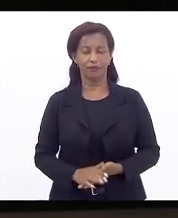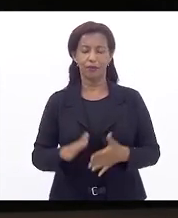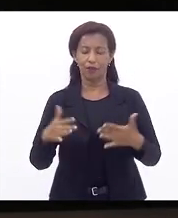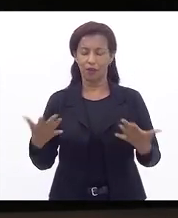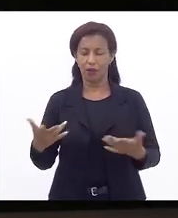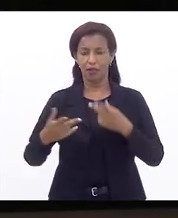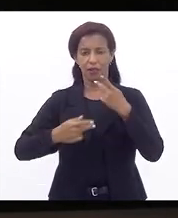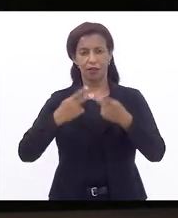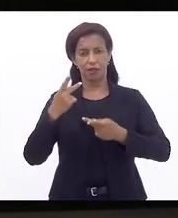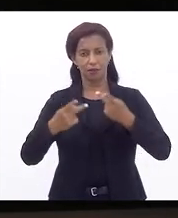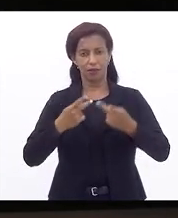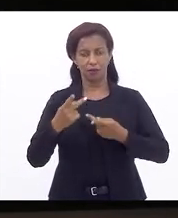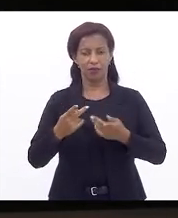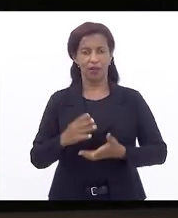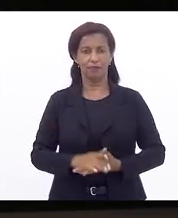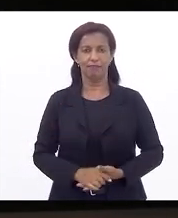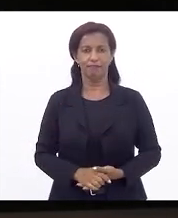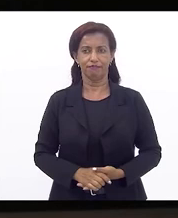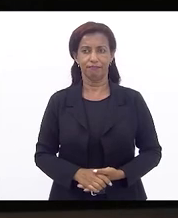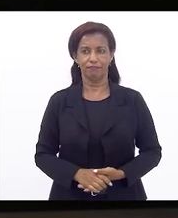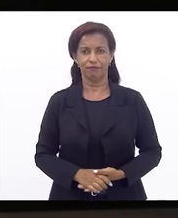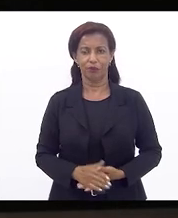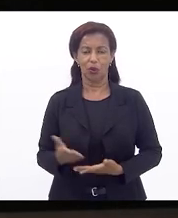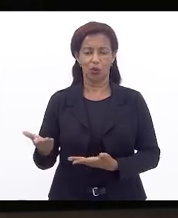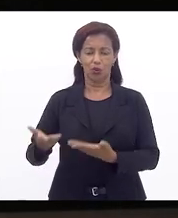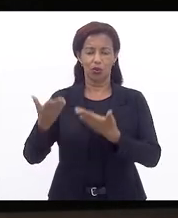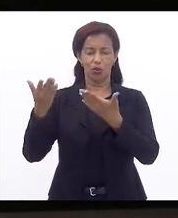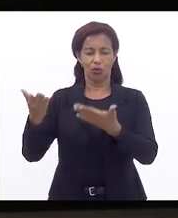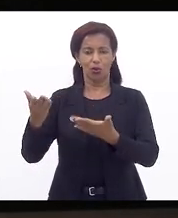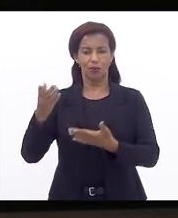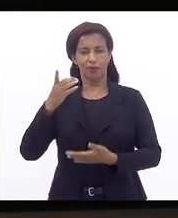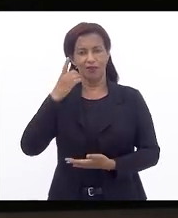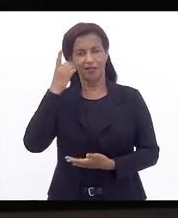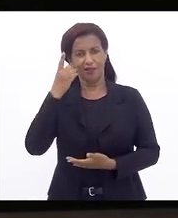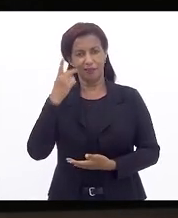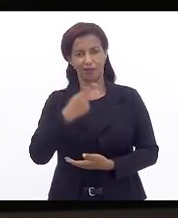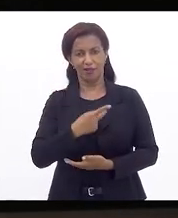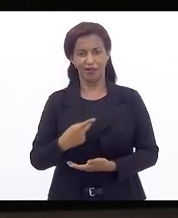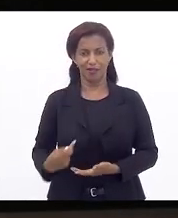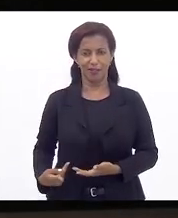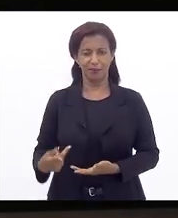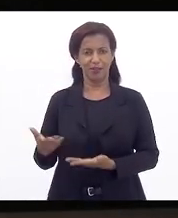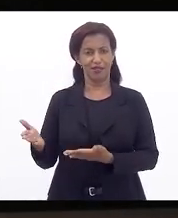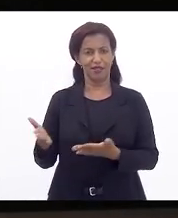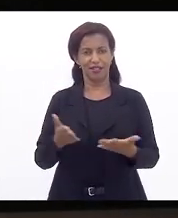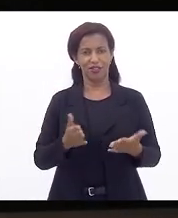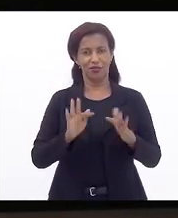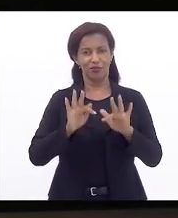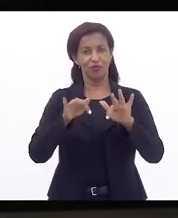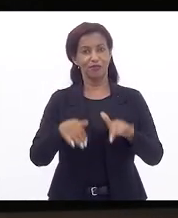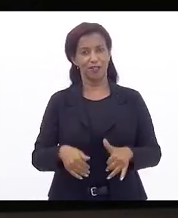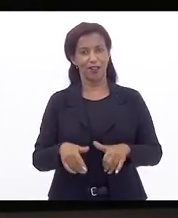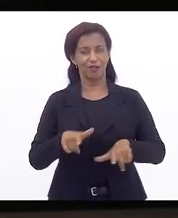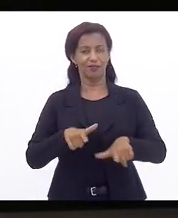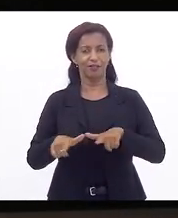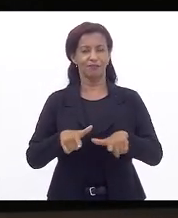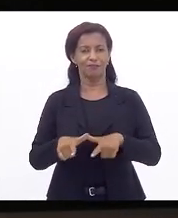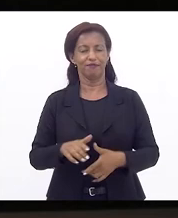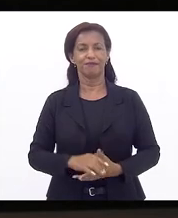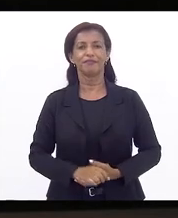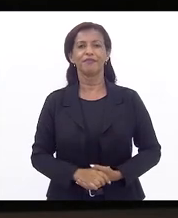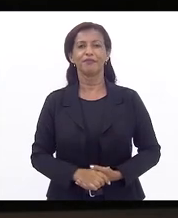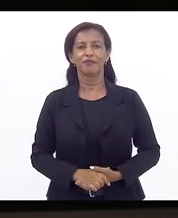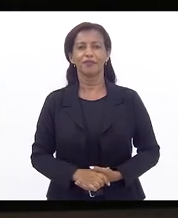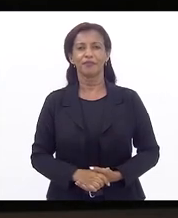as considerações que eu gostaria de fazer, nobre deputada, que preside os trabalhos deste presidente final, deputada Marta